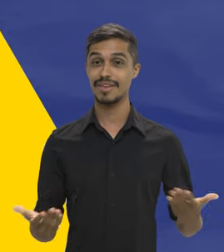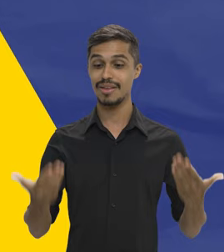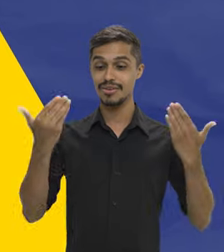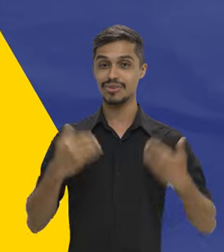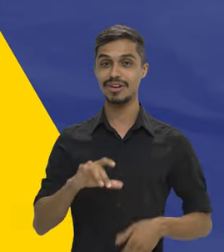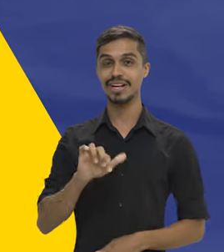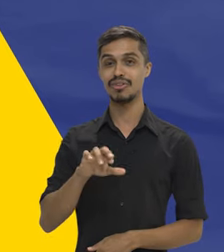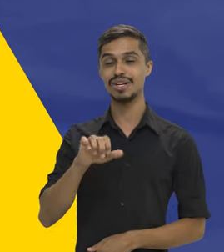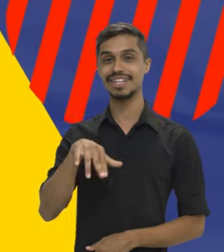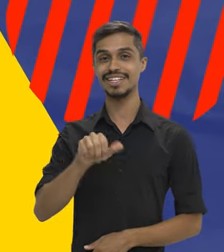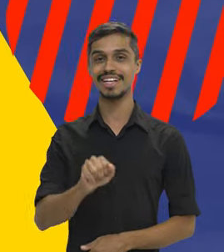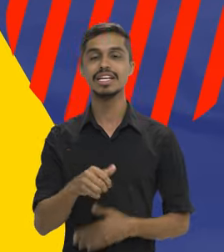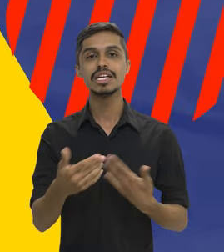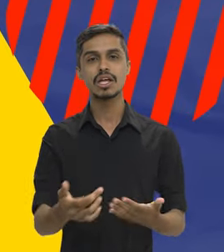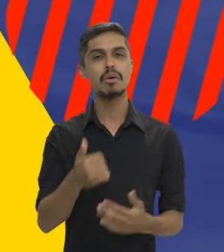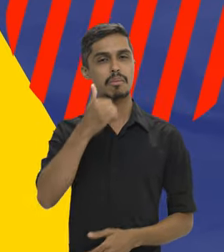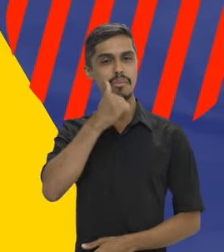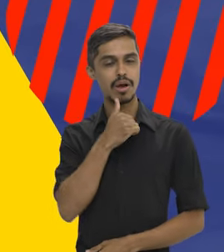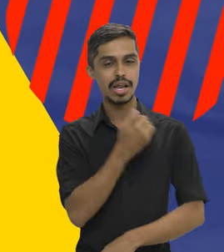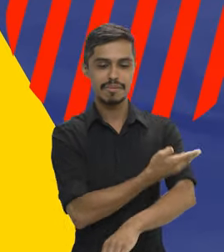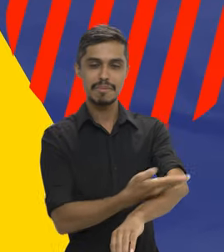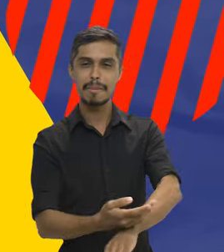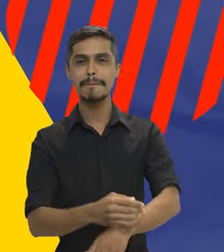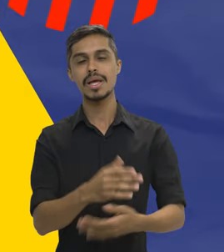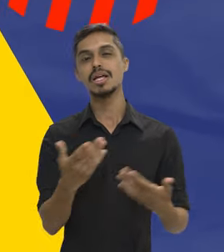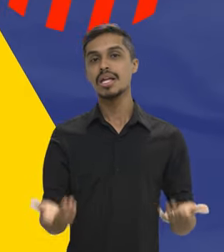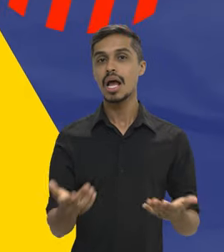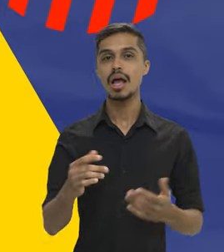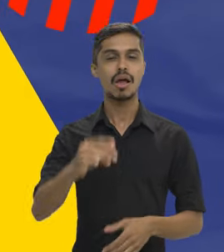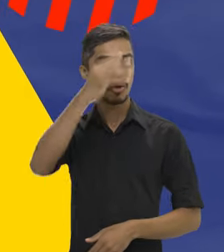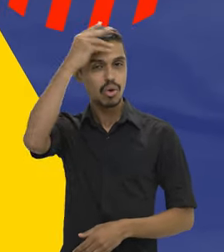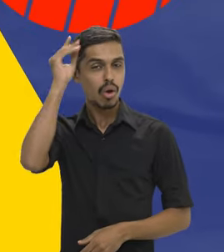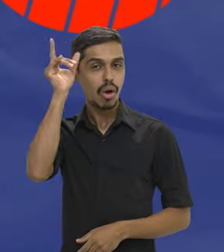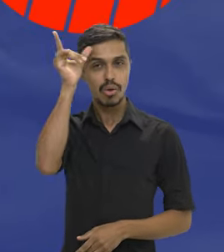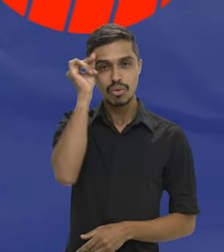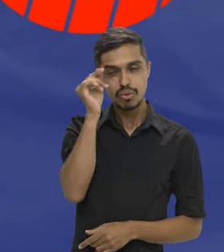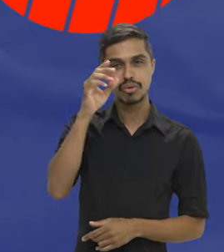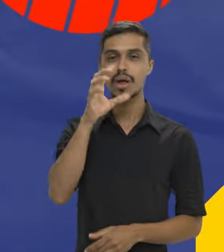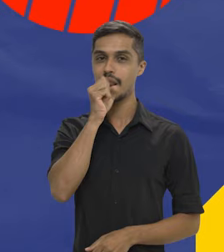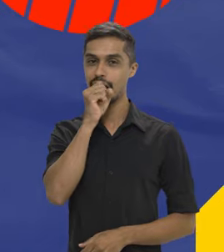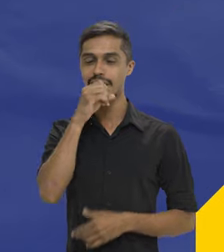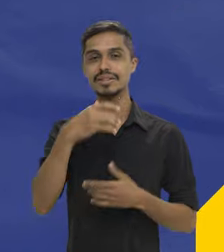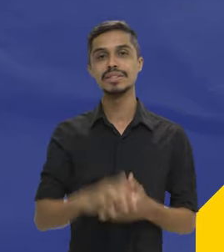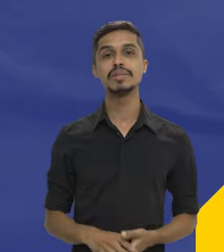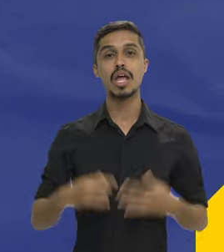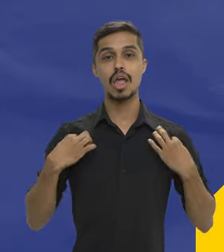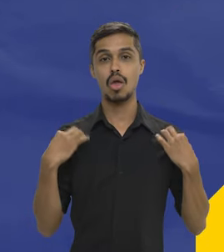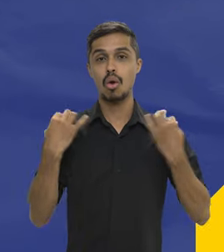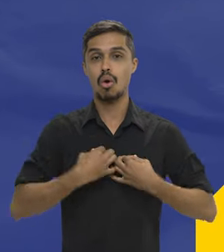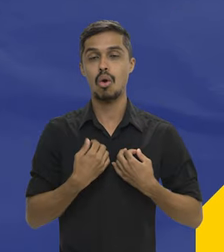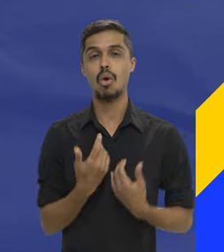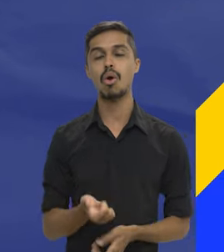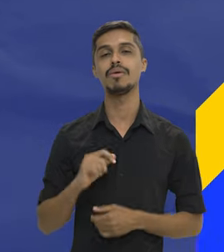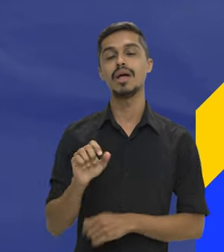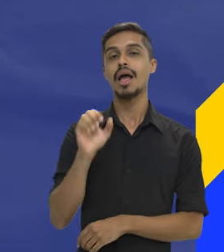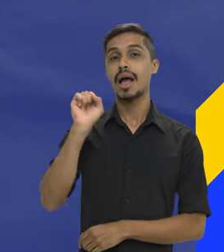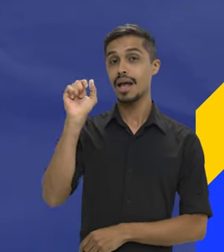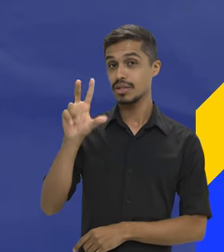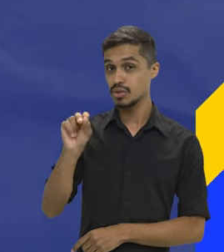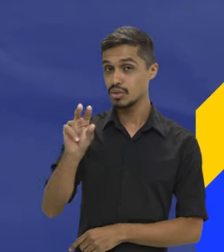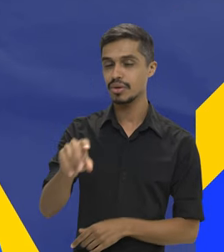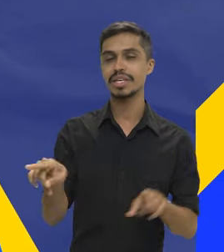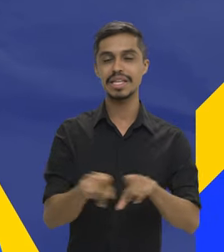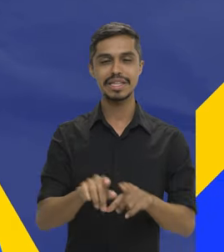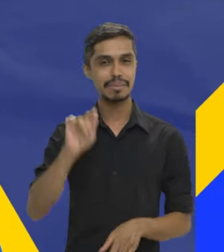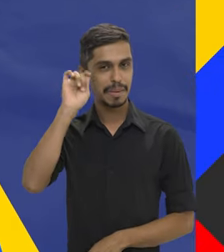Eu sou Carolina Monteiro, uma mulher de pele branca, cabelos ruivos e curtos e estou usando vestido preto e blazer